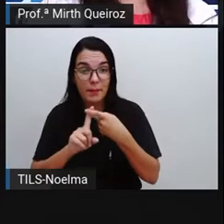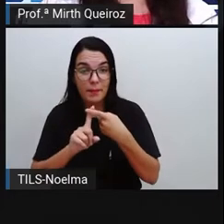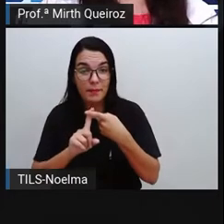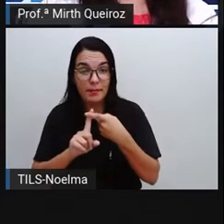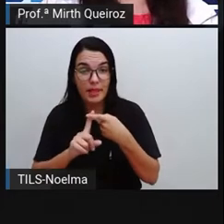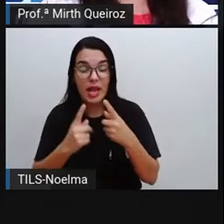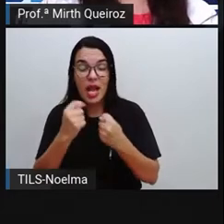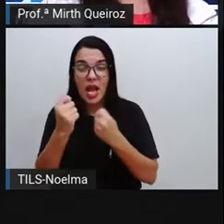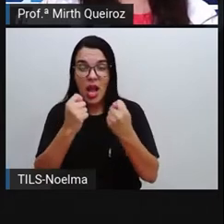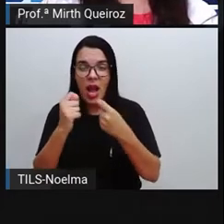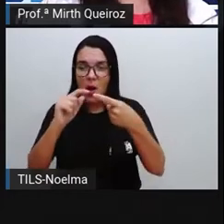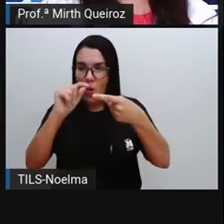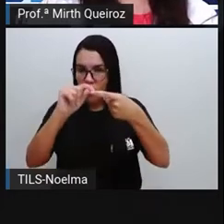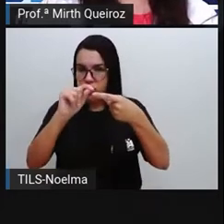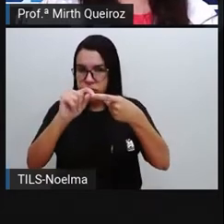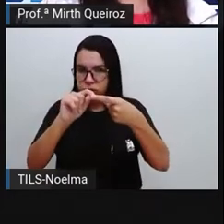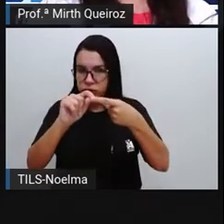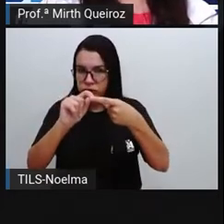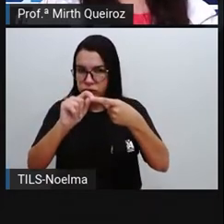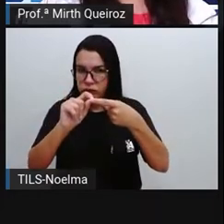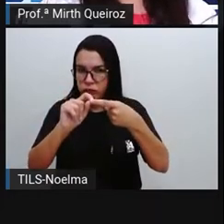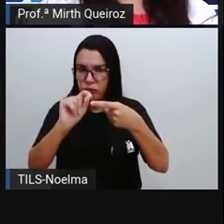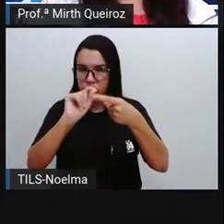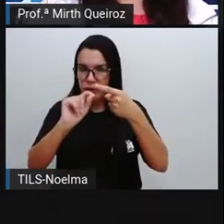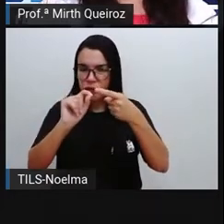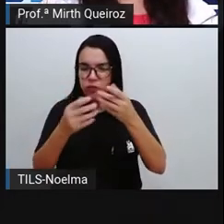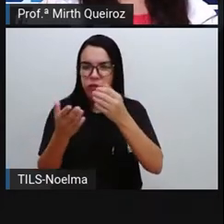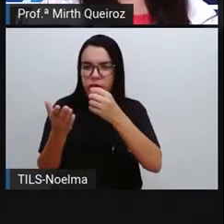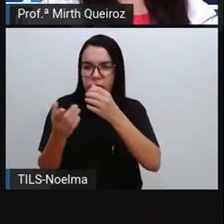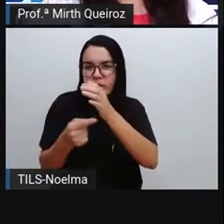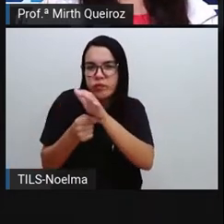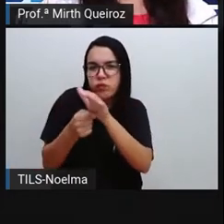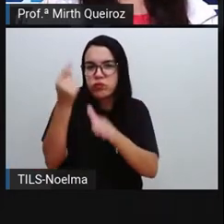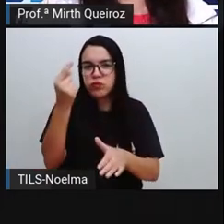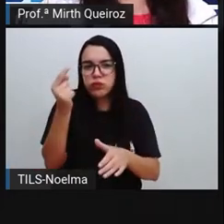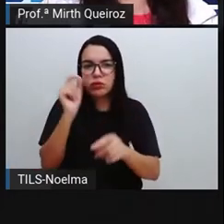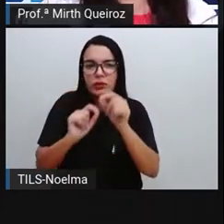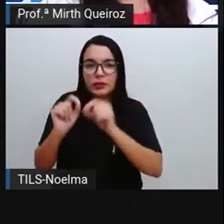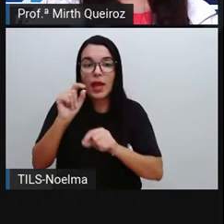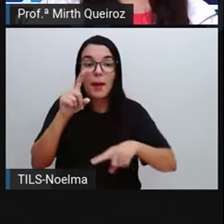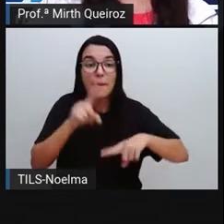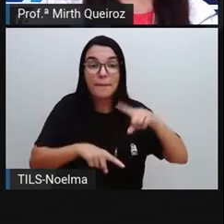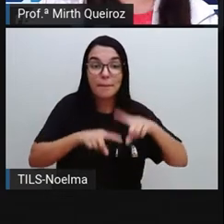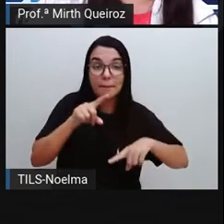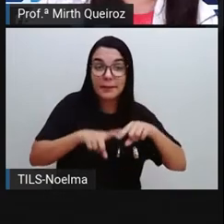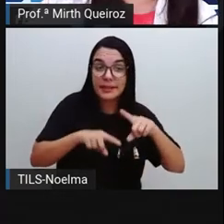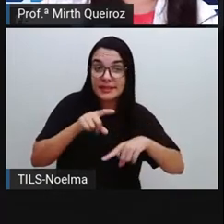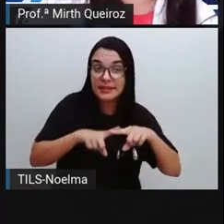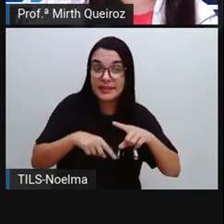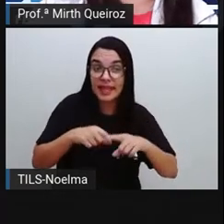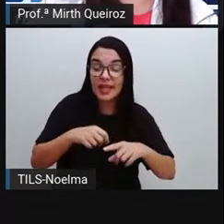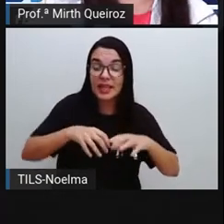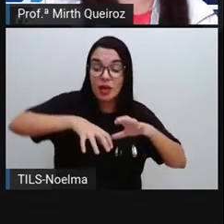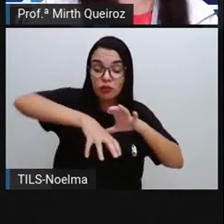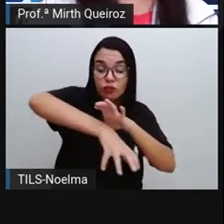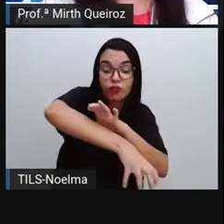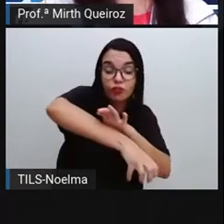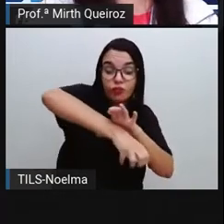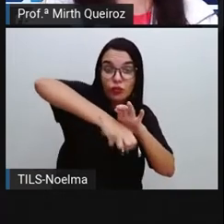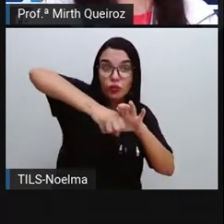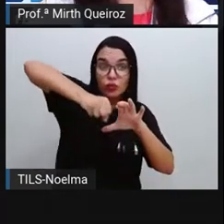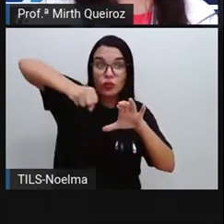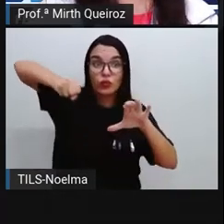econômica, ela que vai ser a primária, né? O setor primário, que é quando a gente vai extrair aí da